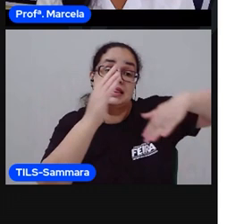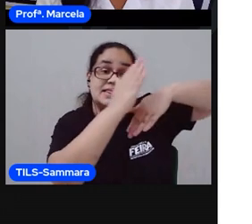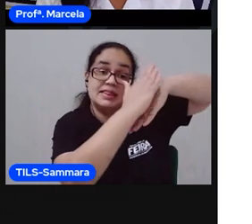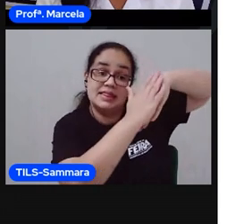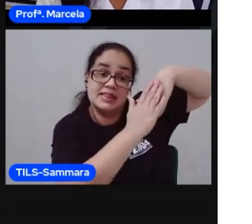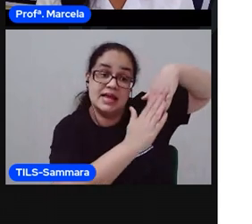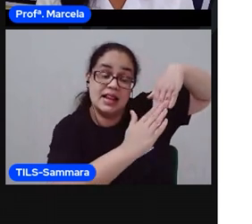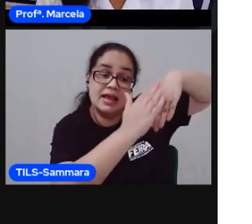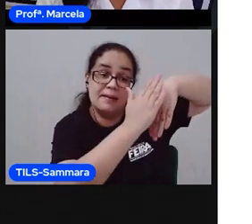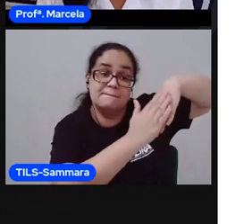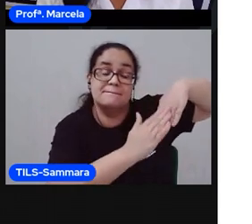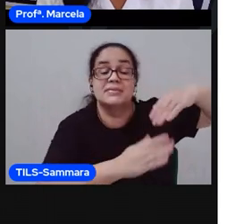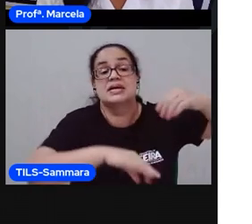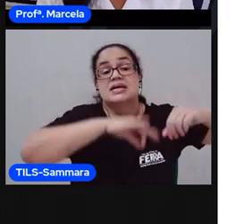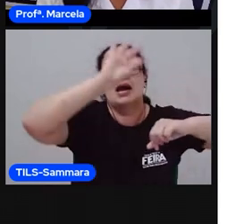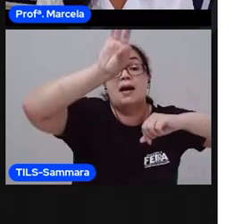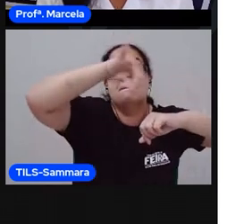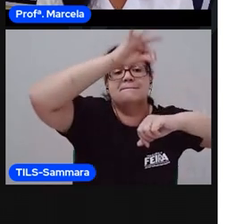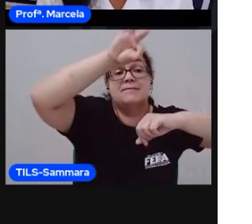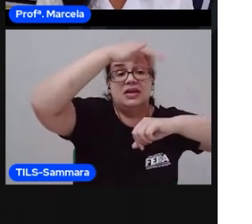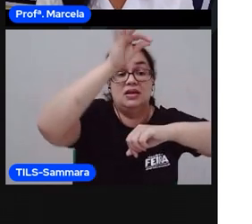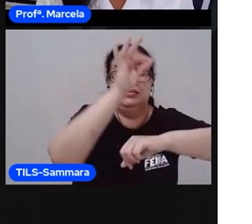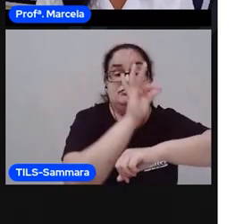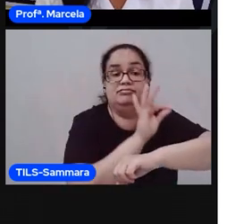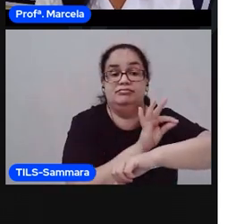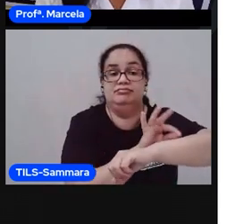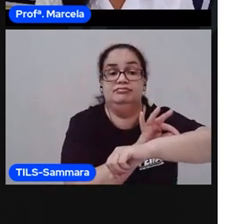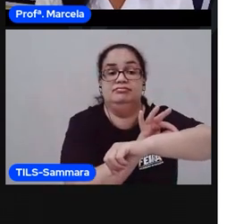Telha. Abelha.